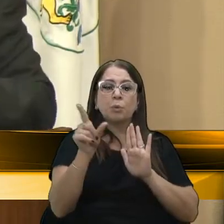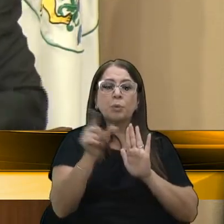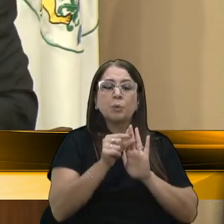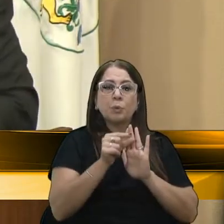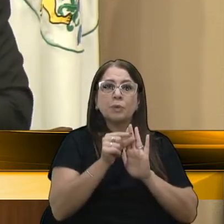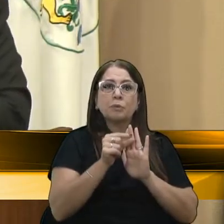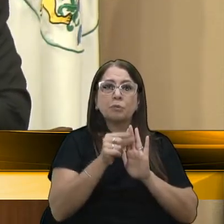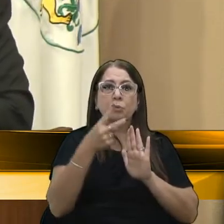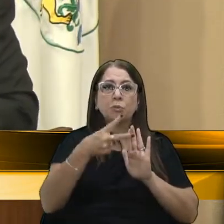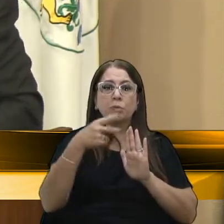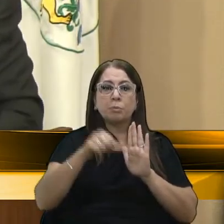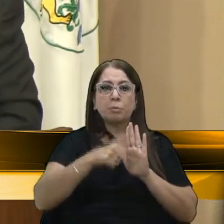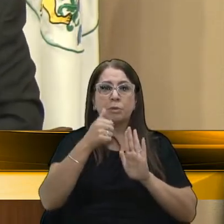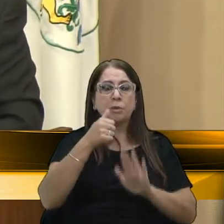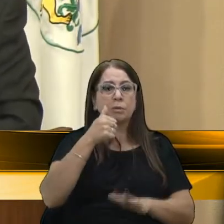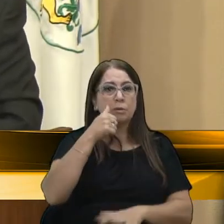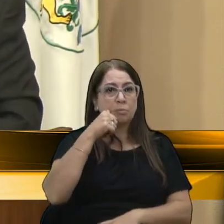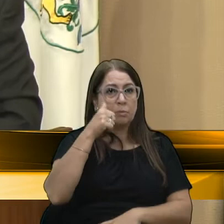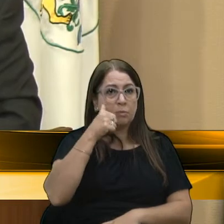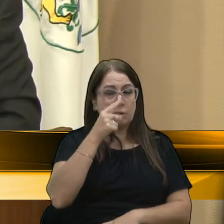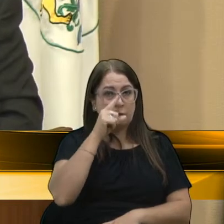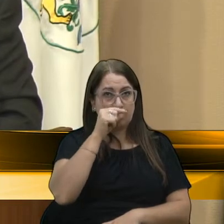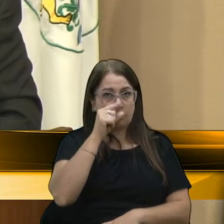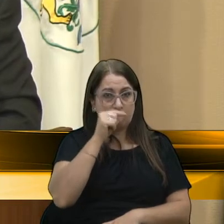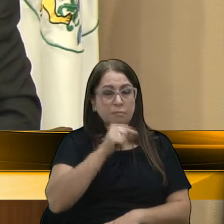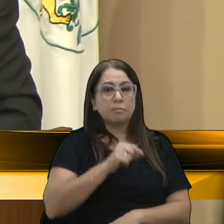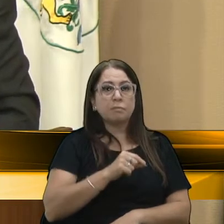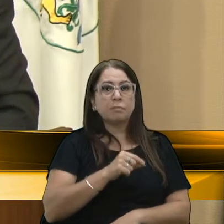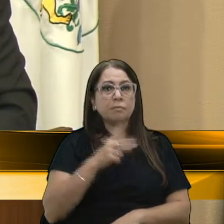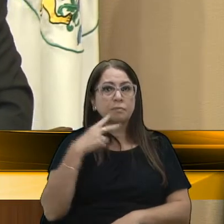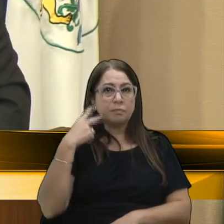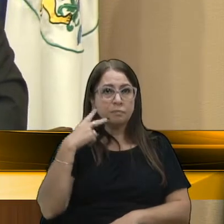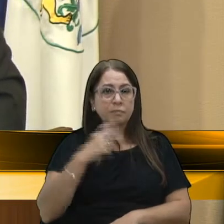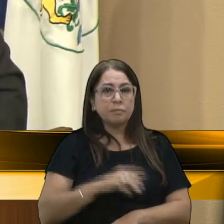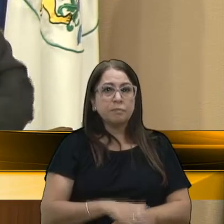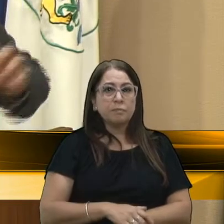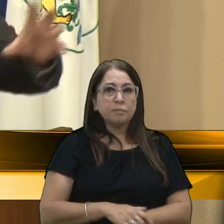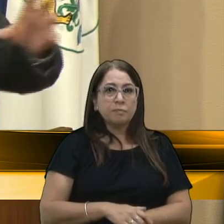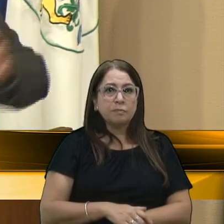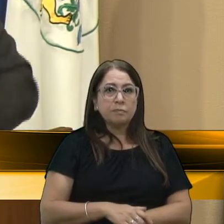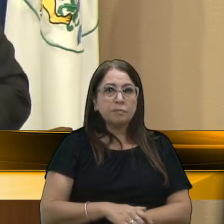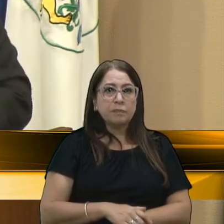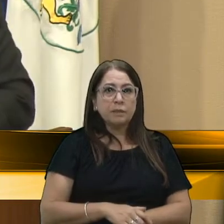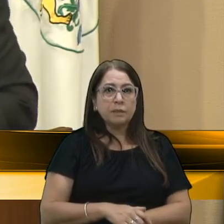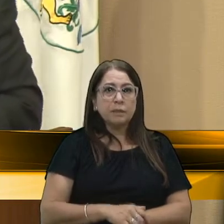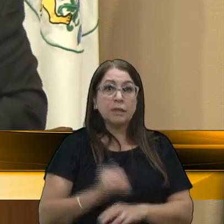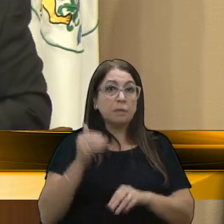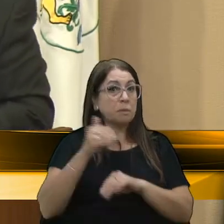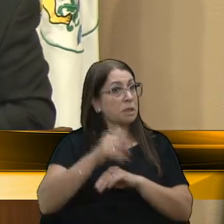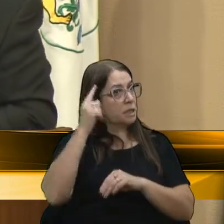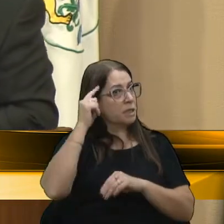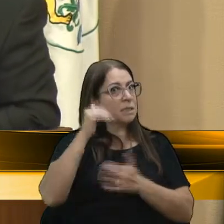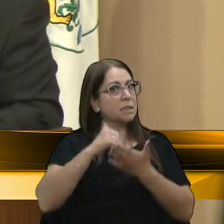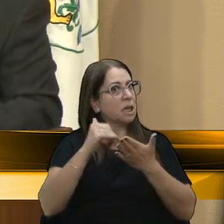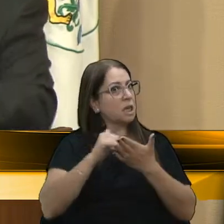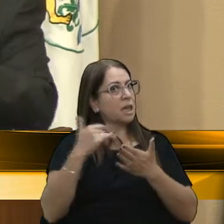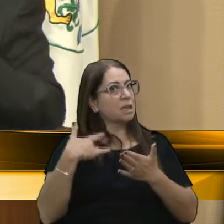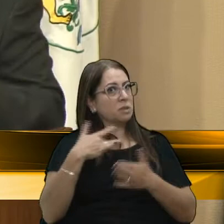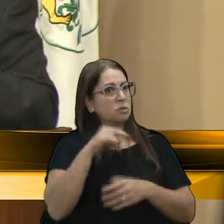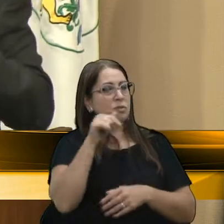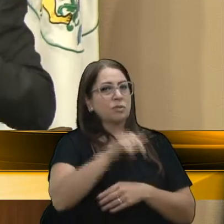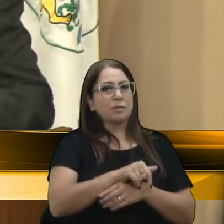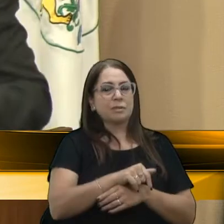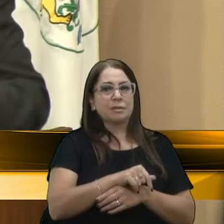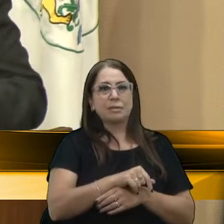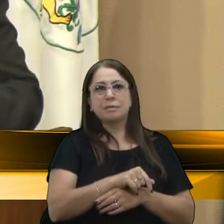Os dois primeiros, o Marcon e o Pantinel, nobres vereadores. Eu digo, está chegando aqui a Secretaria da Saúde. Às